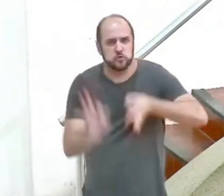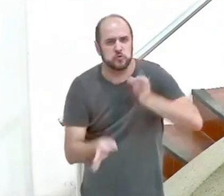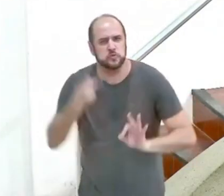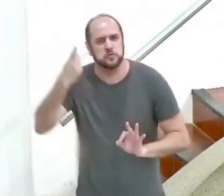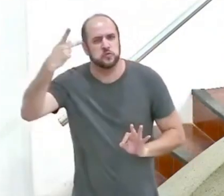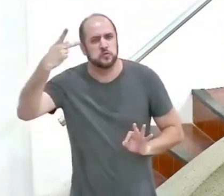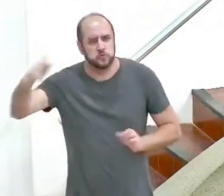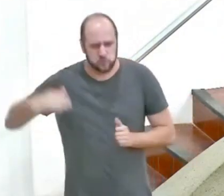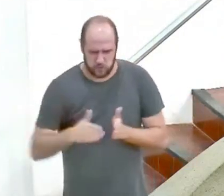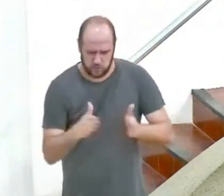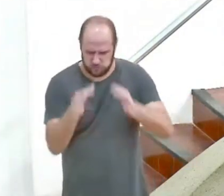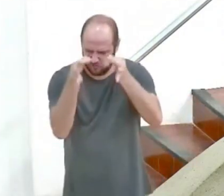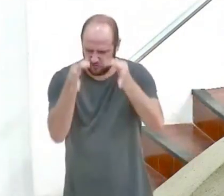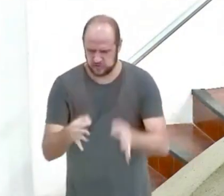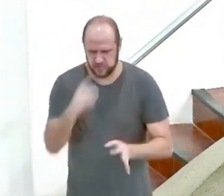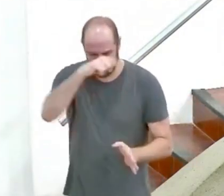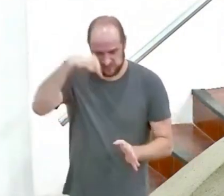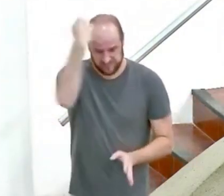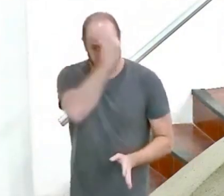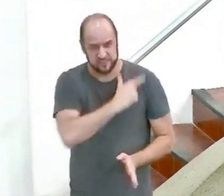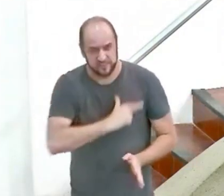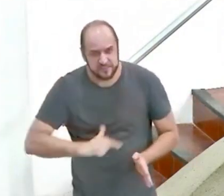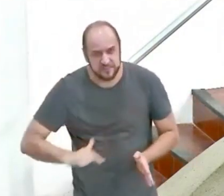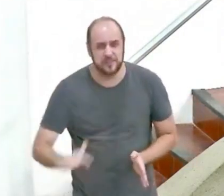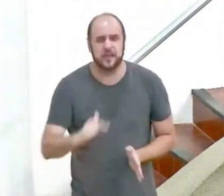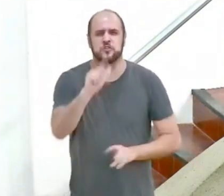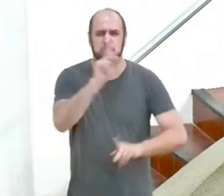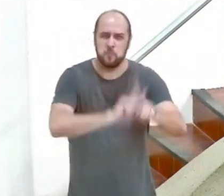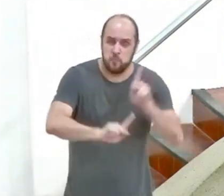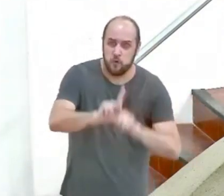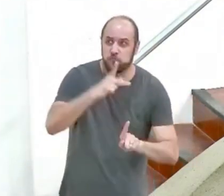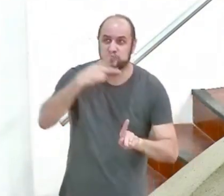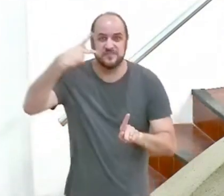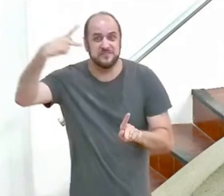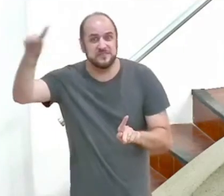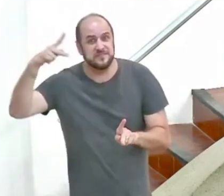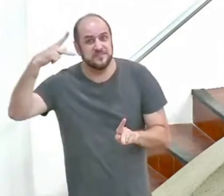pela retidão pela santidade pelo seu povo